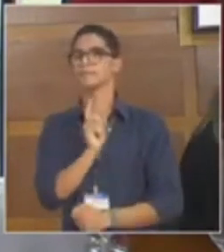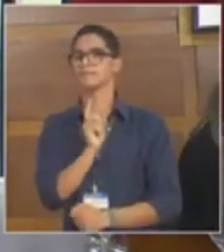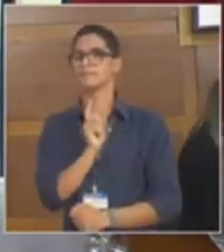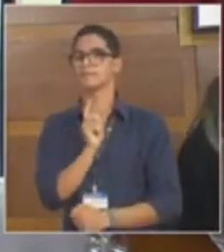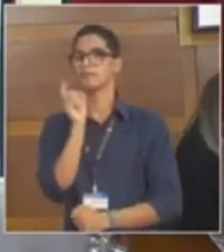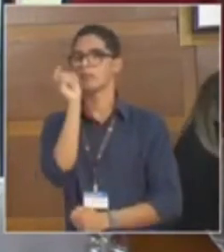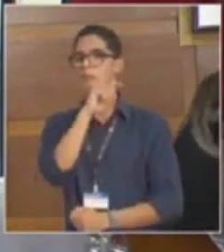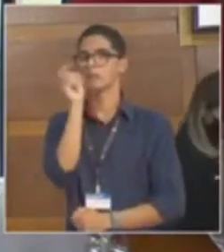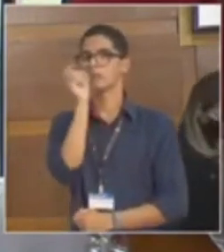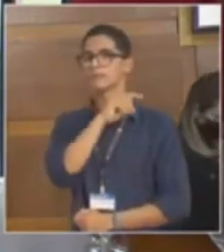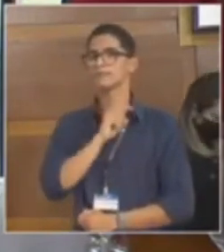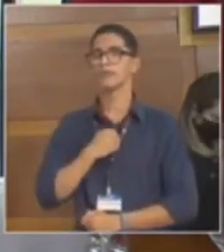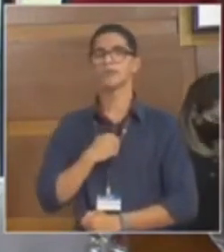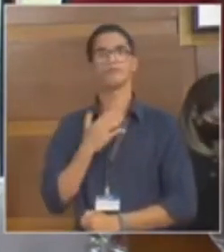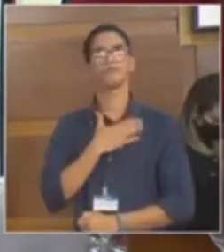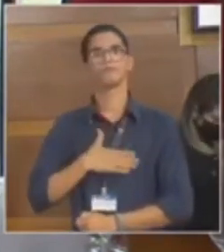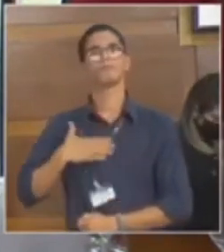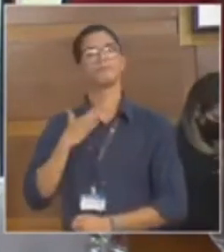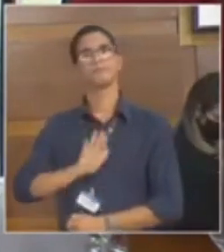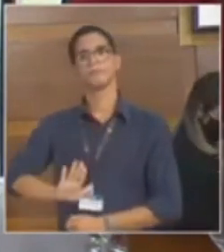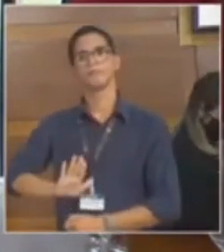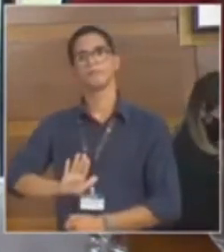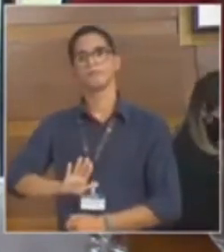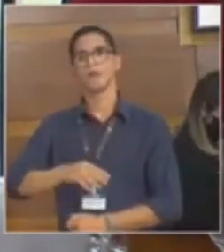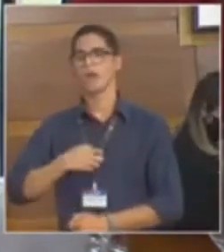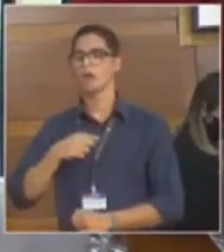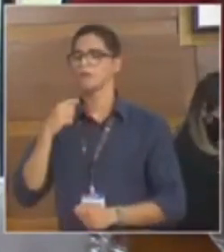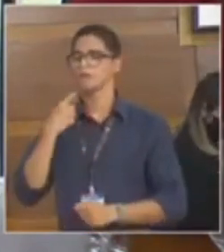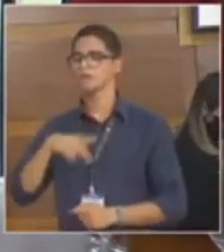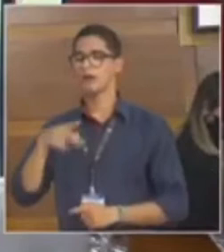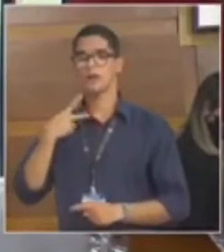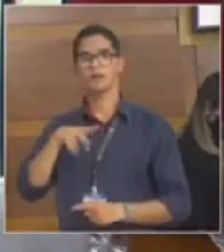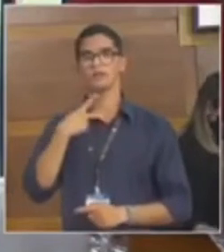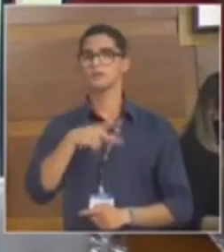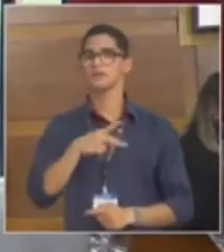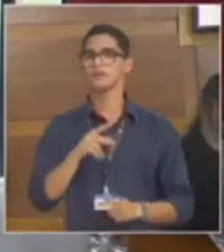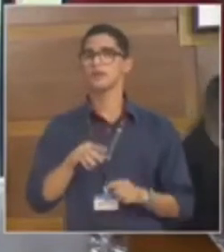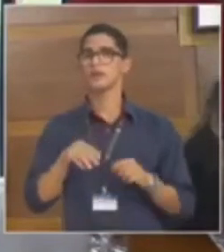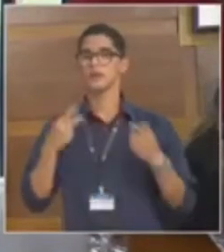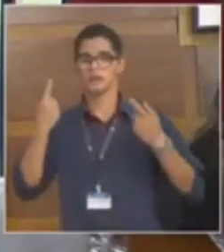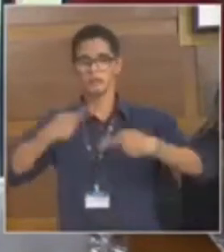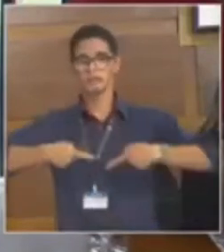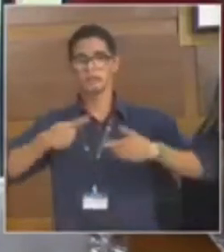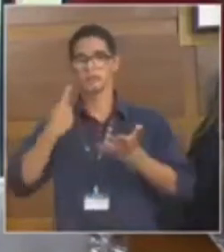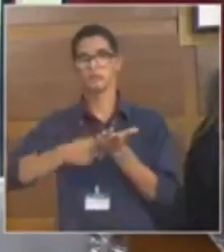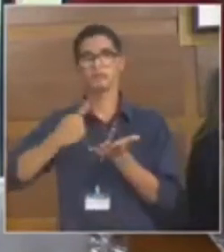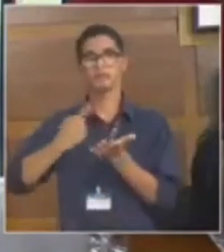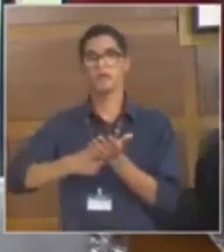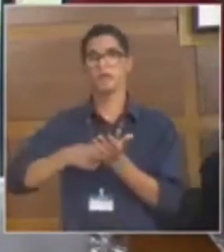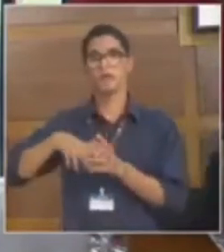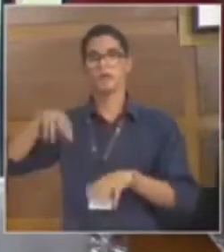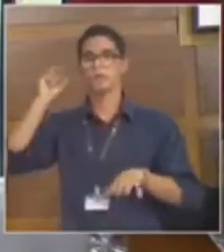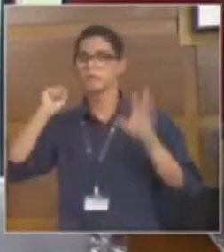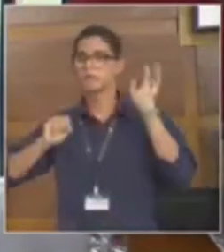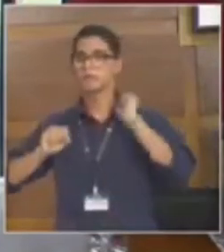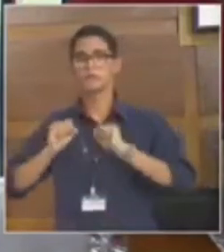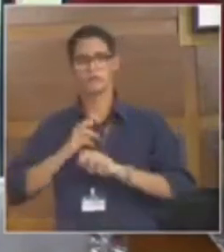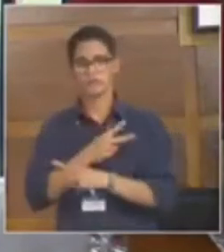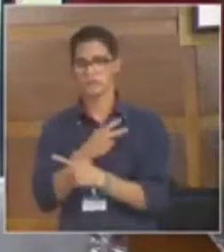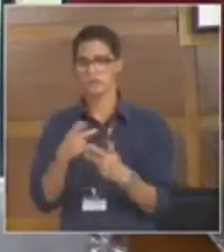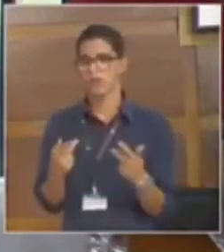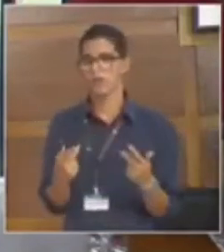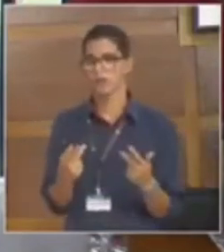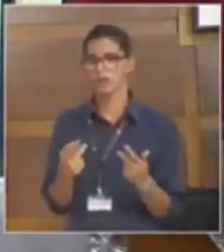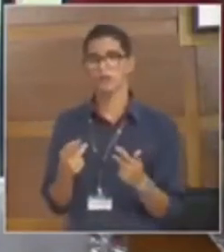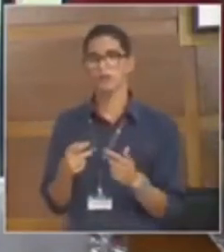própria mentira. Então, o que eu tenho que falar, eu falo. O tem que tratar, a gente trata. Eu escuto todo mundo, posso não concordar,